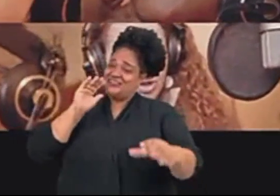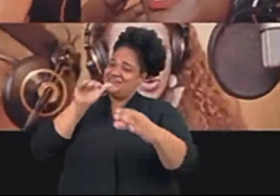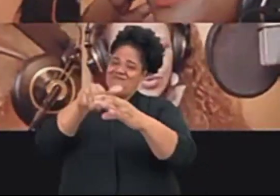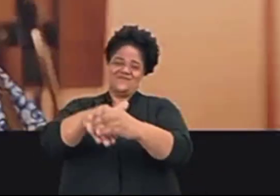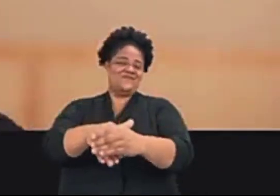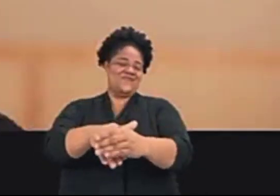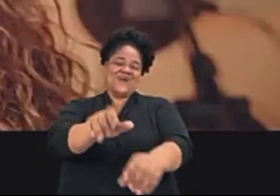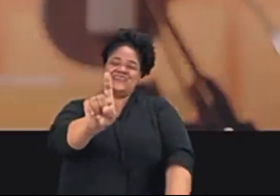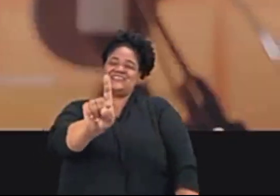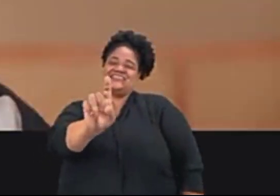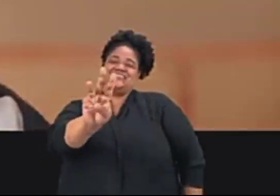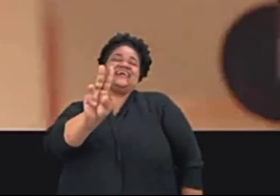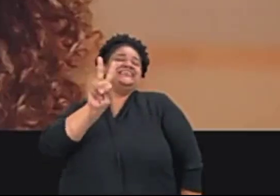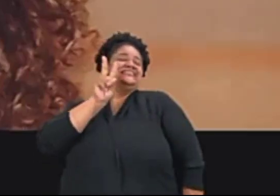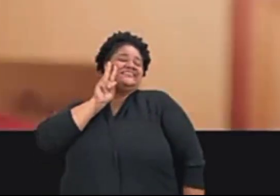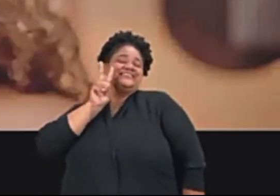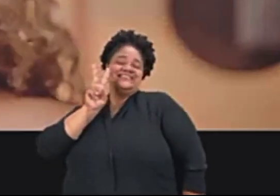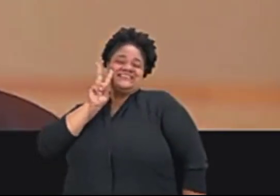Castelo